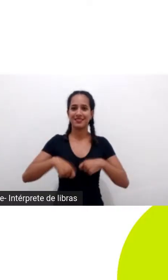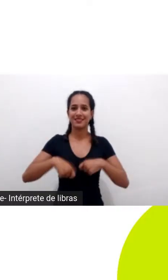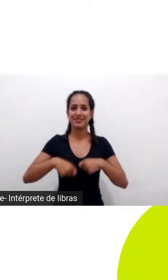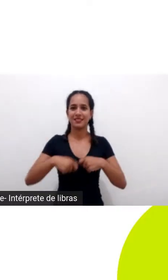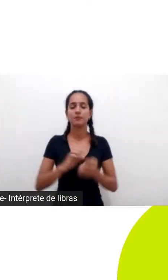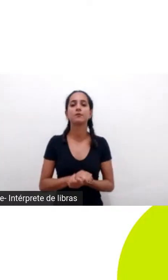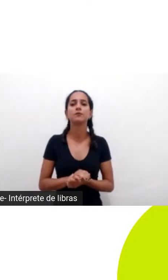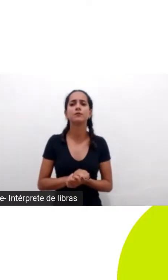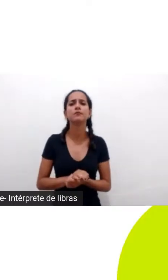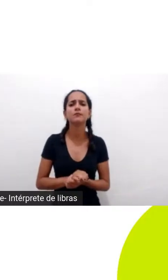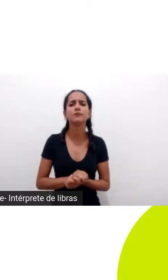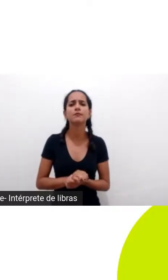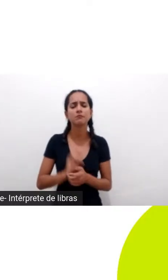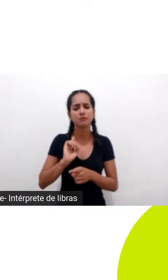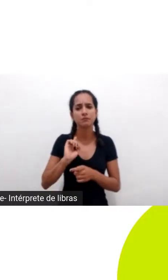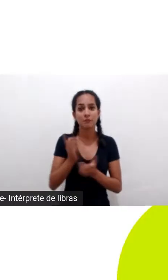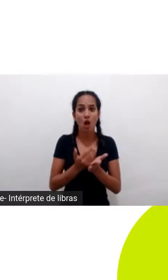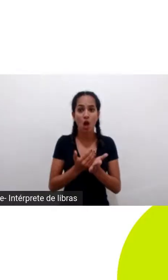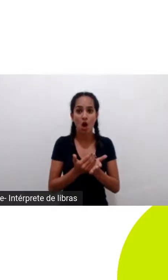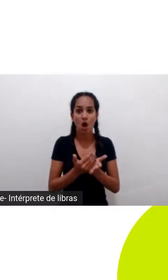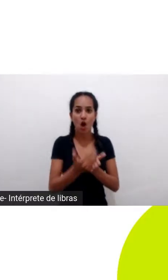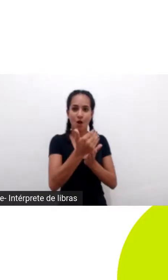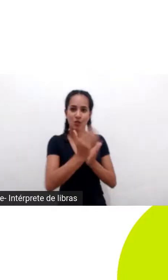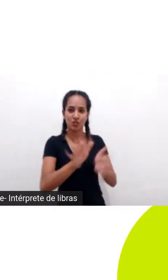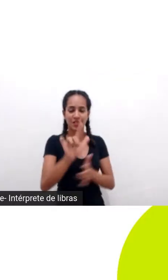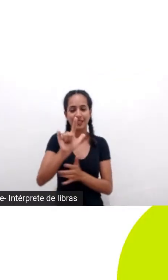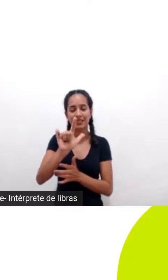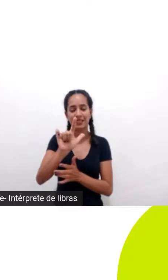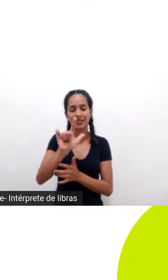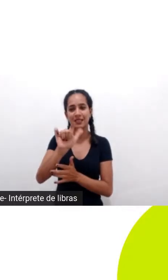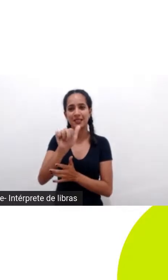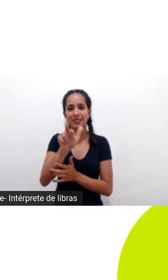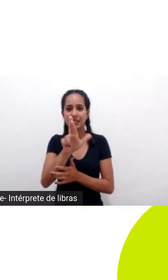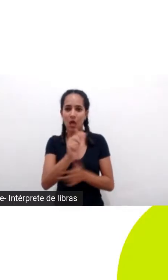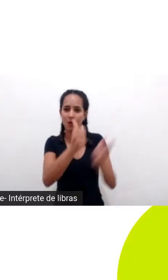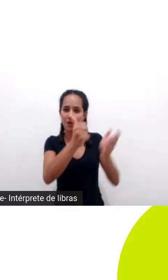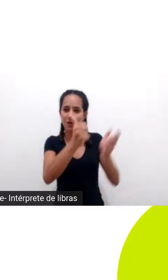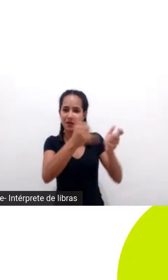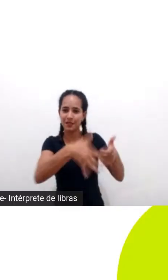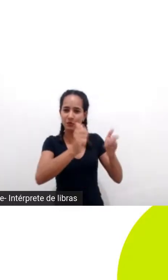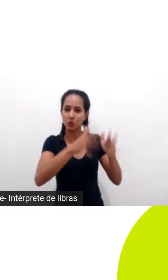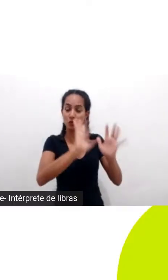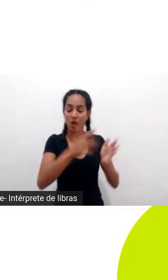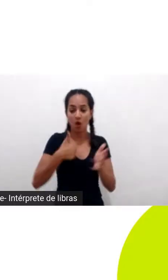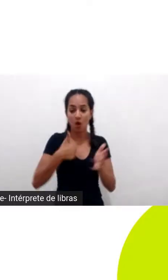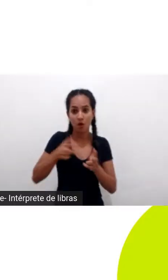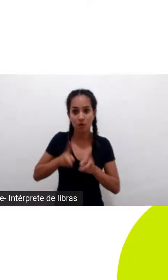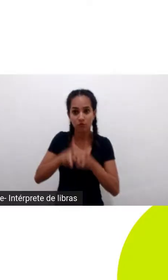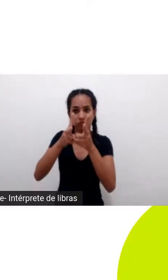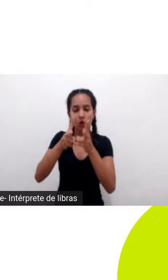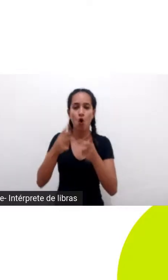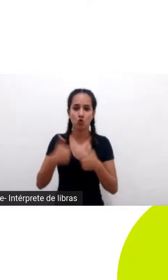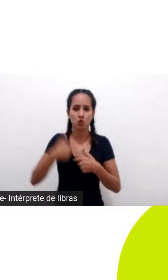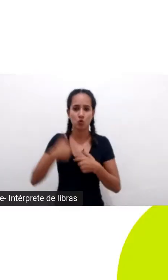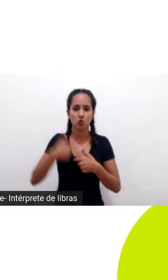depois da introdução da nossa querida Laura eu acho que a gente tem uma boa base para continuar aí na questão das provocações